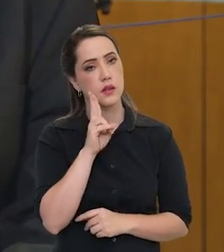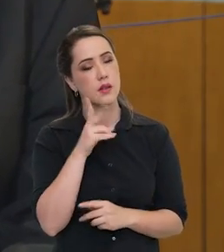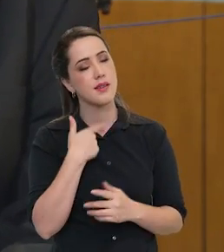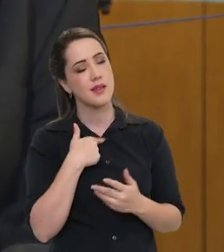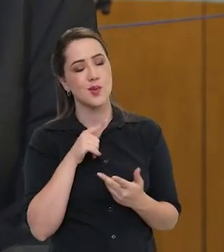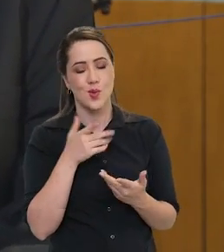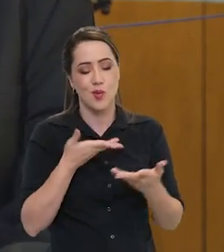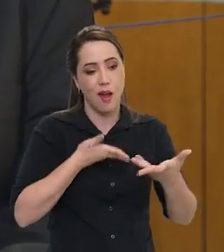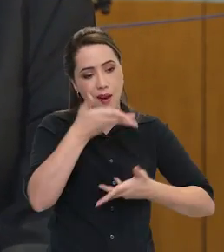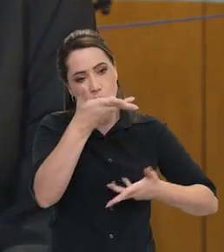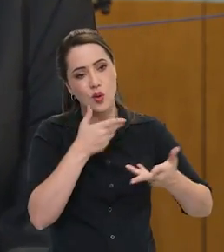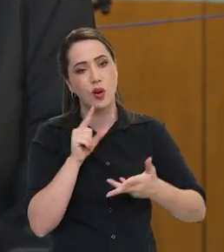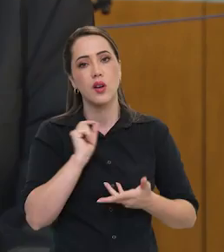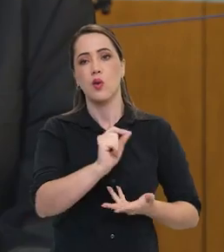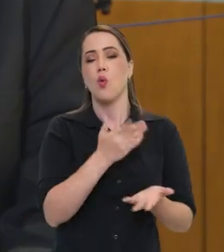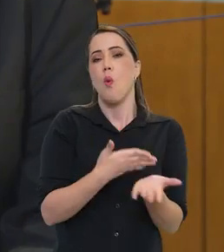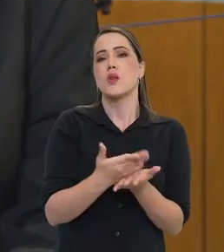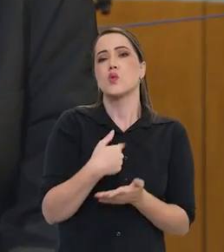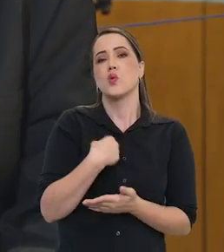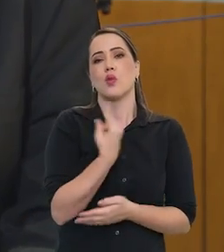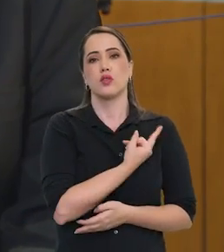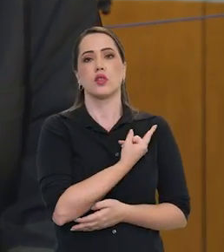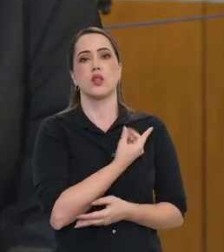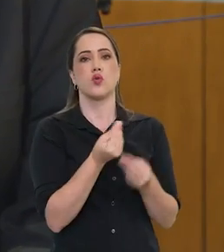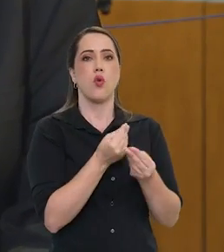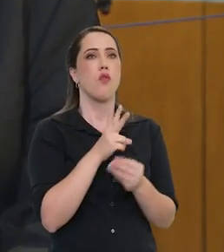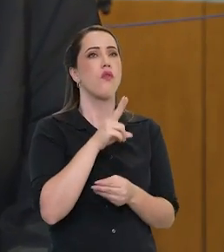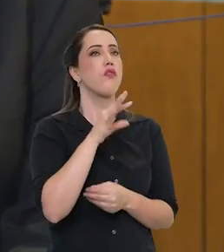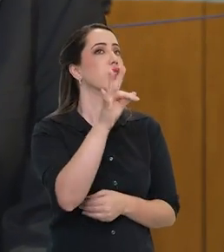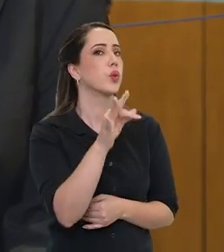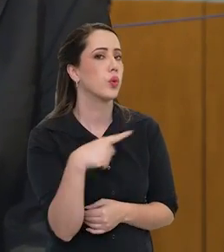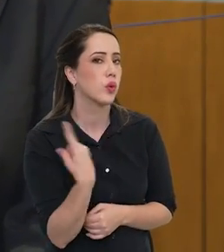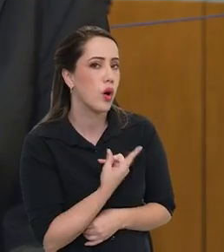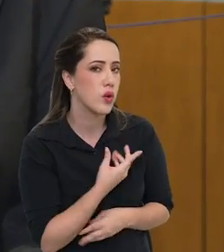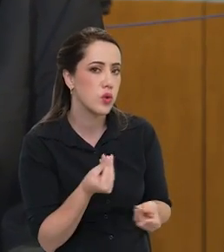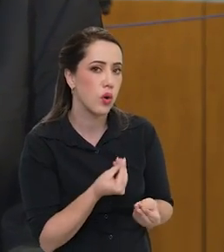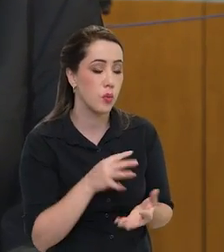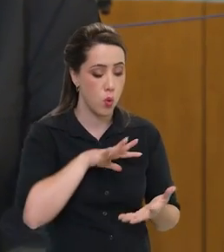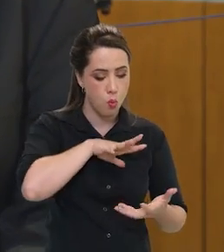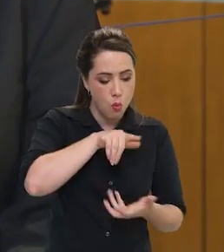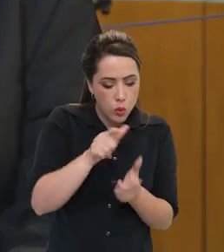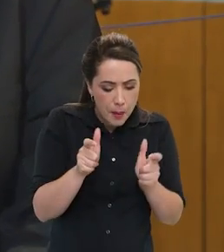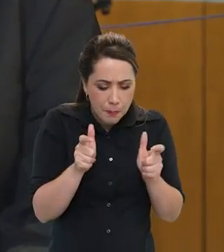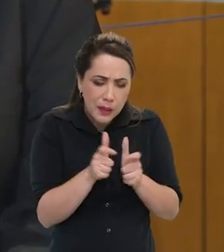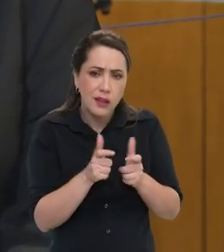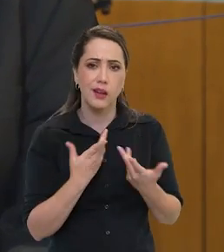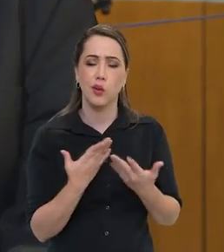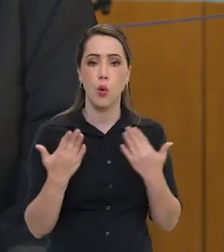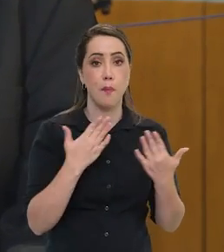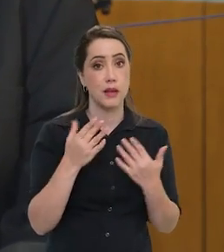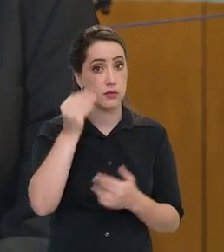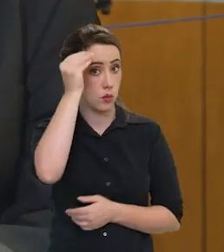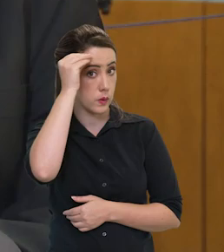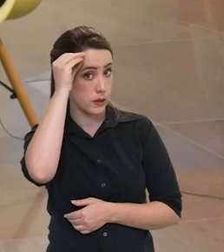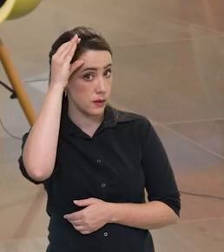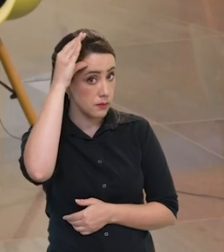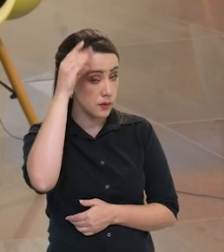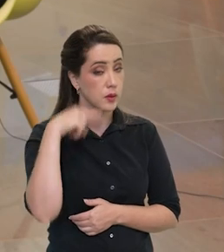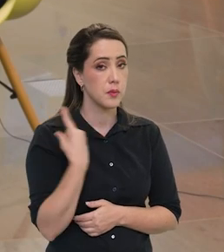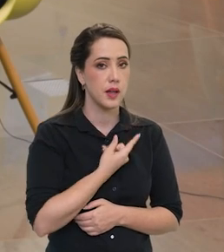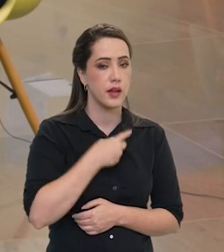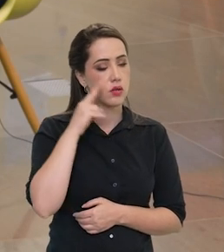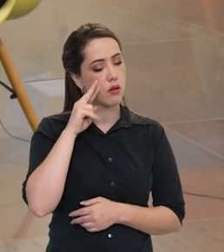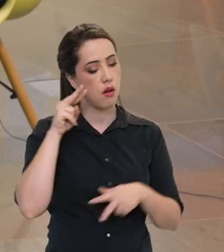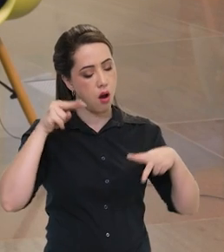conhecimento do que nós somos e para onde nós vamos. A Terra é muito pequena no sentido do conhecimento